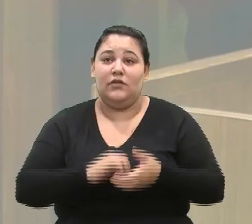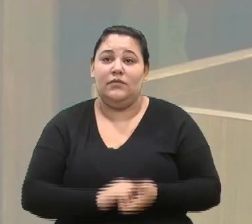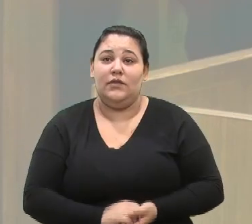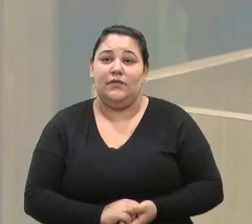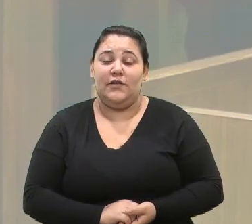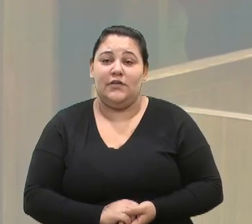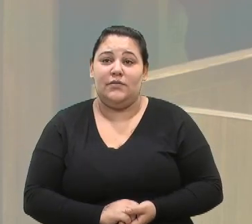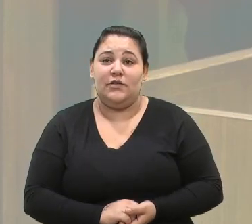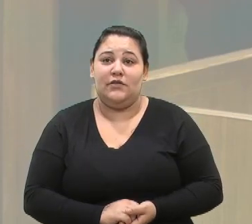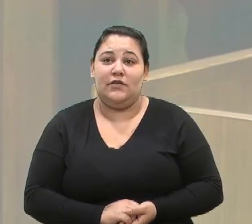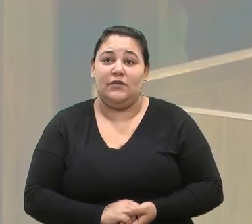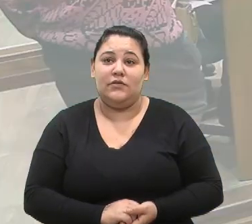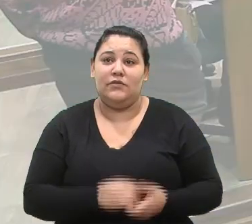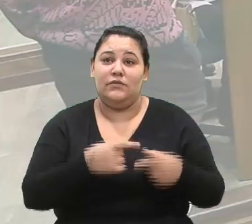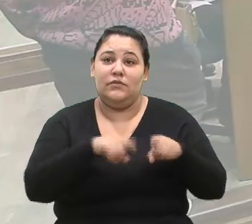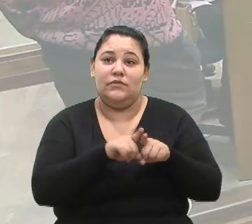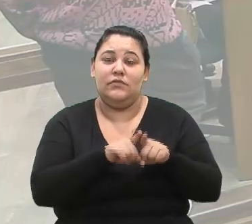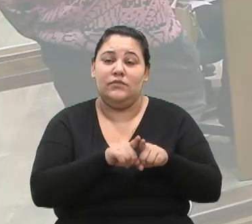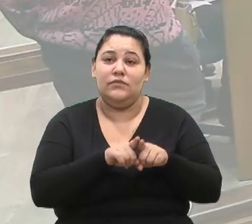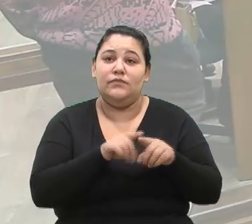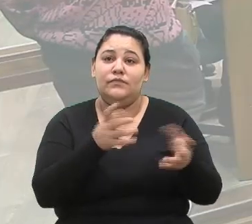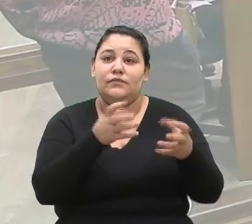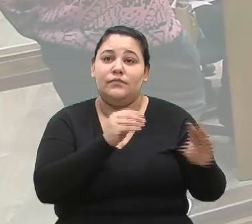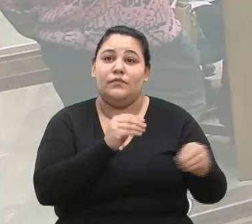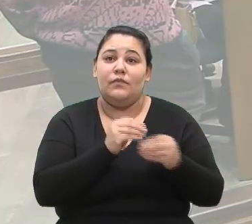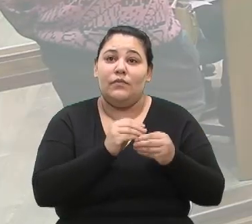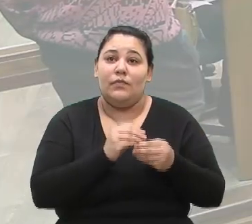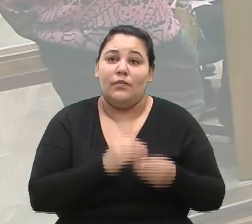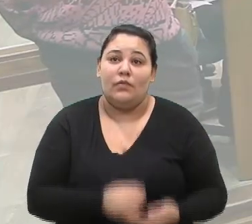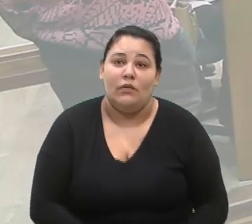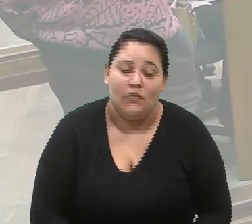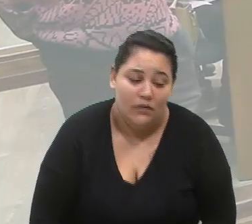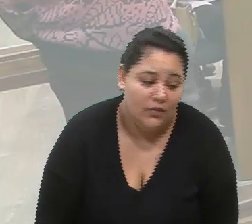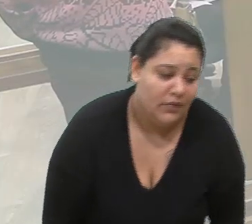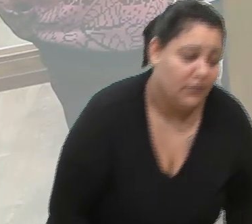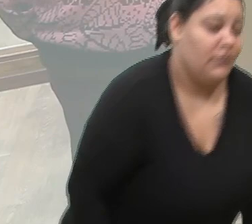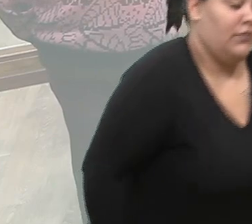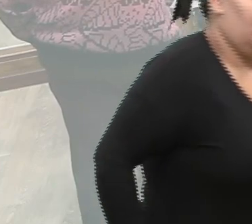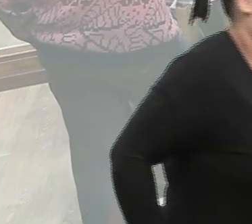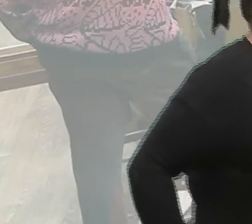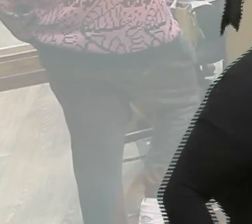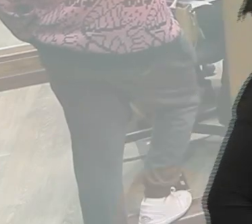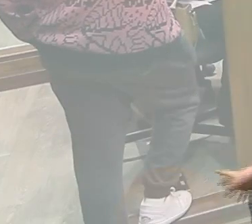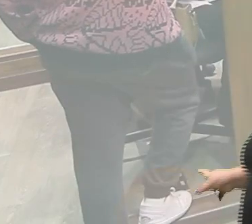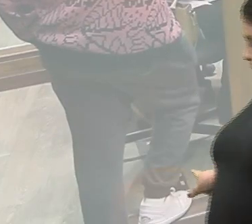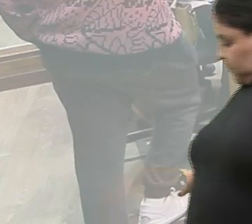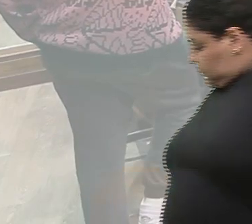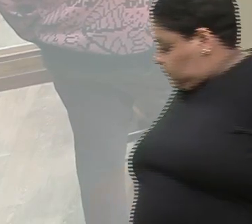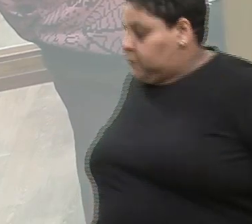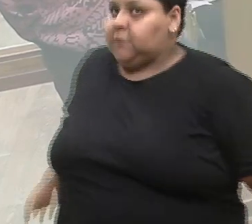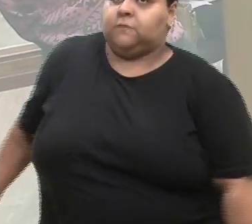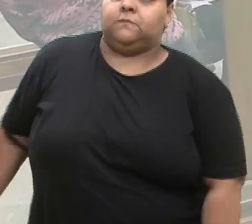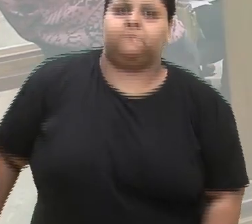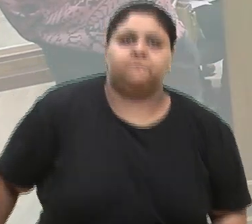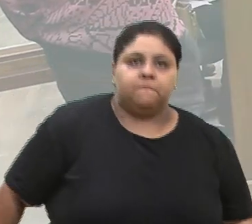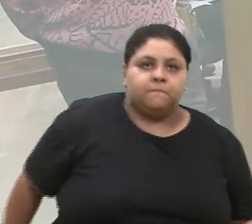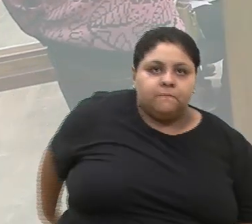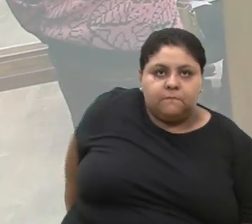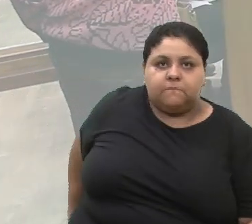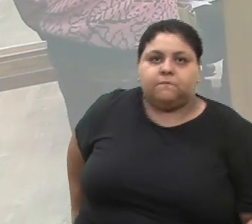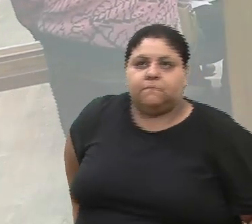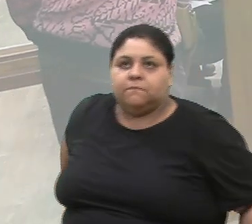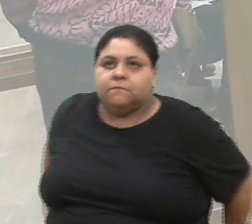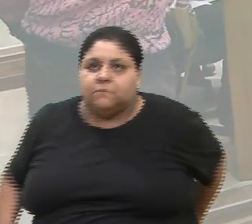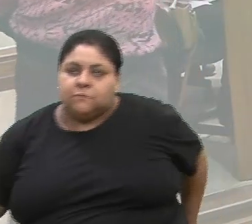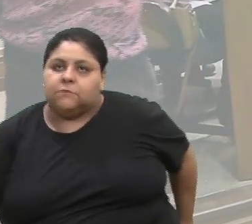Seu a parte, nobre colega. Obrigado, nobre colega, vereador D'Ambros. Nós, em